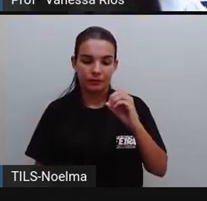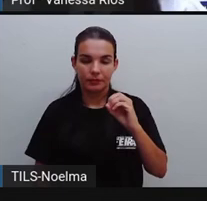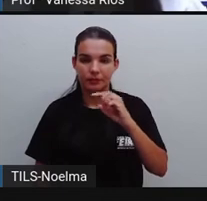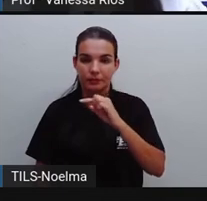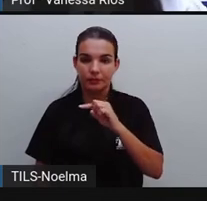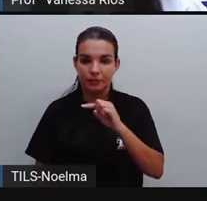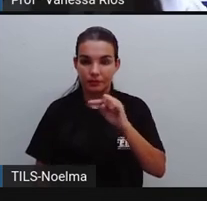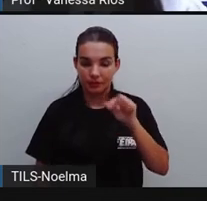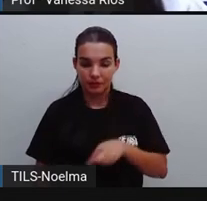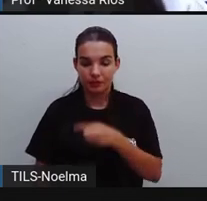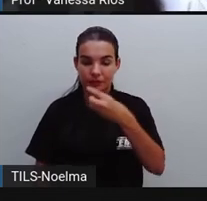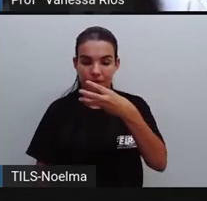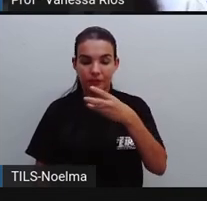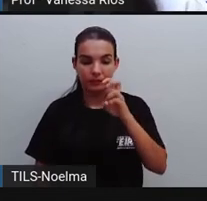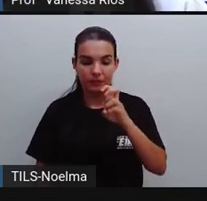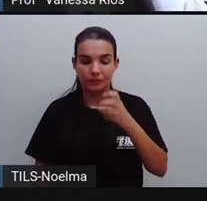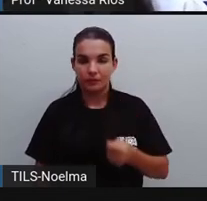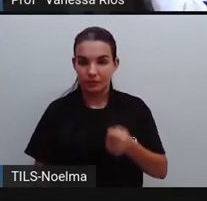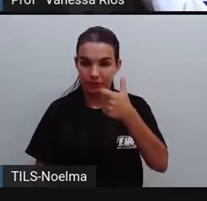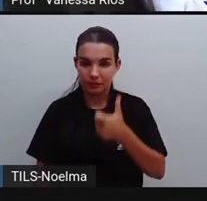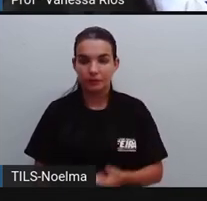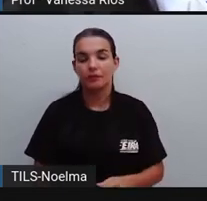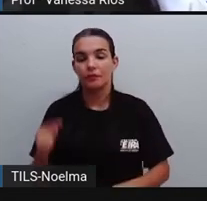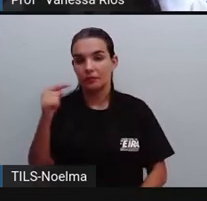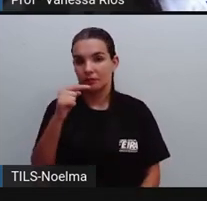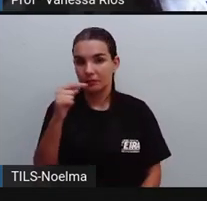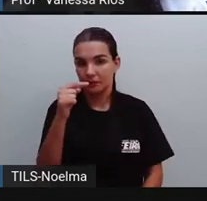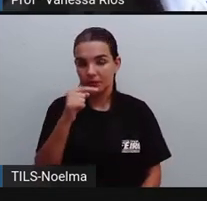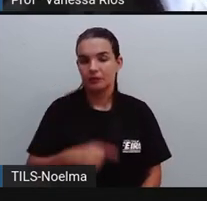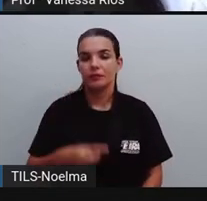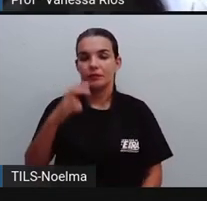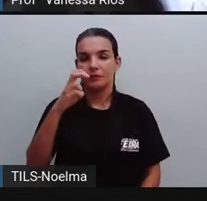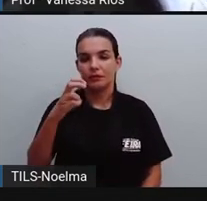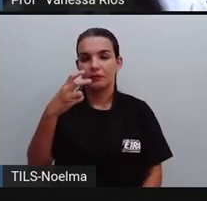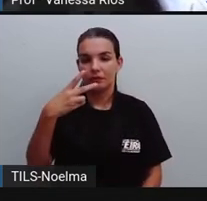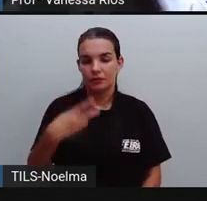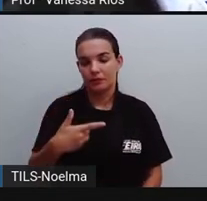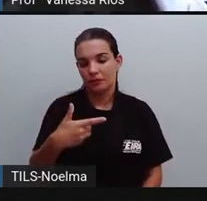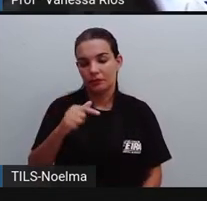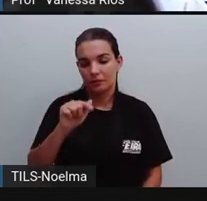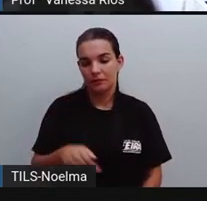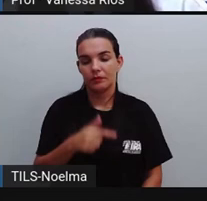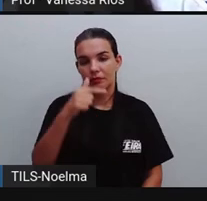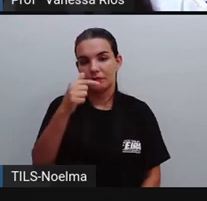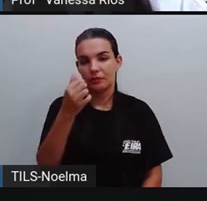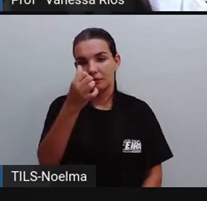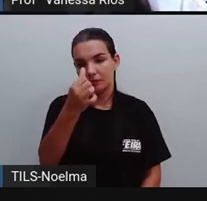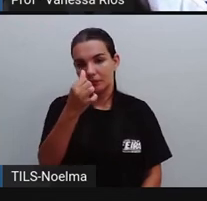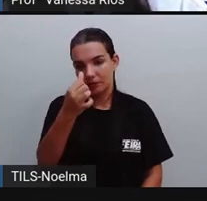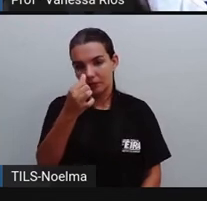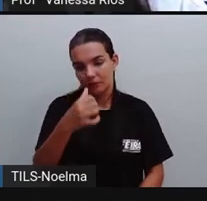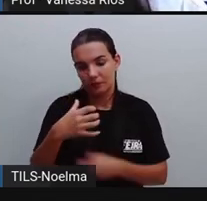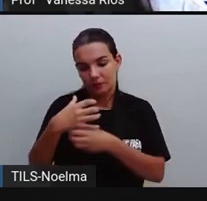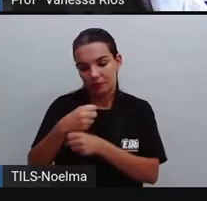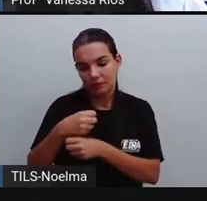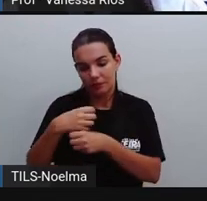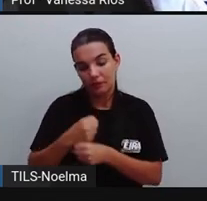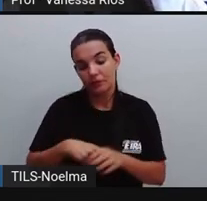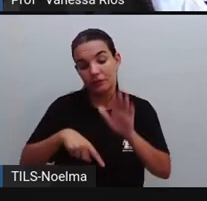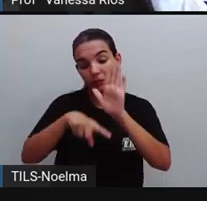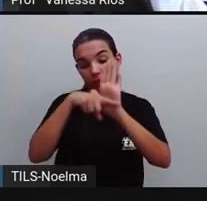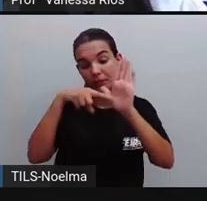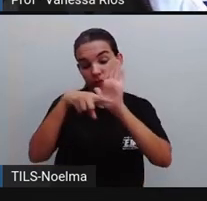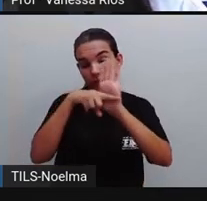,35, menos R$52,76, né?